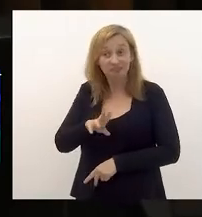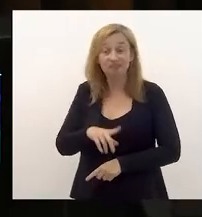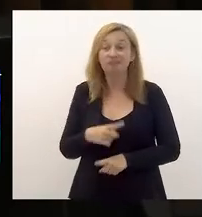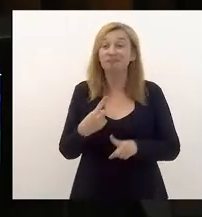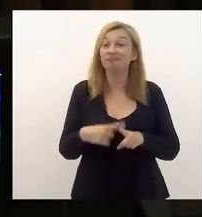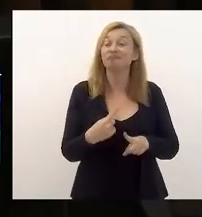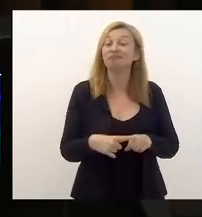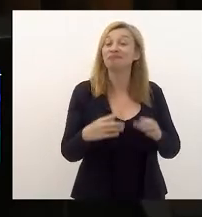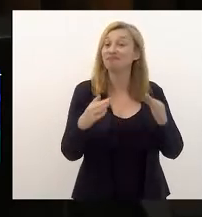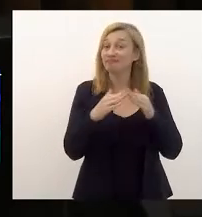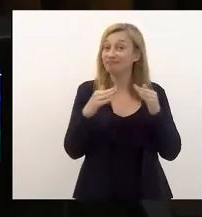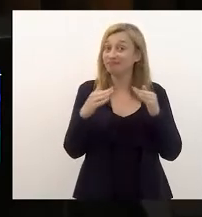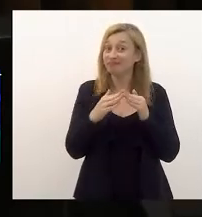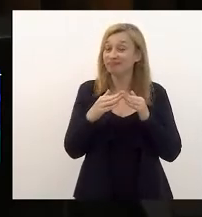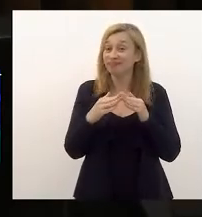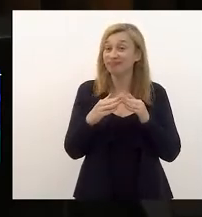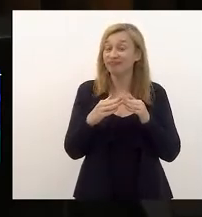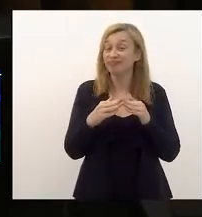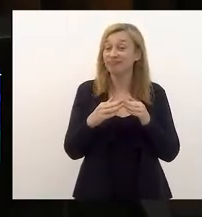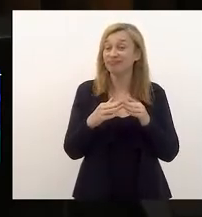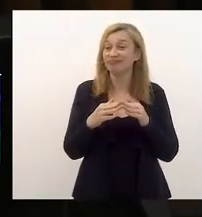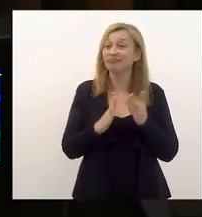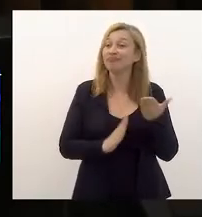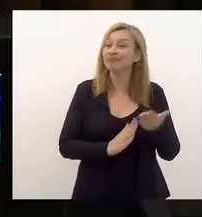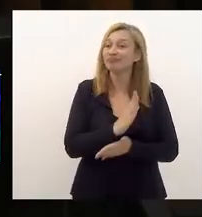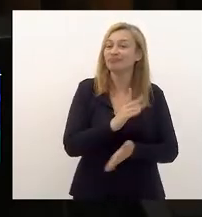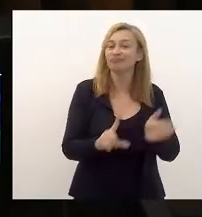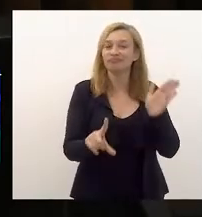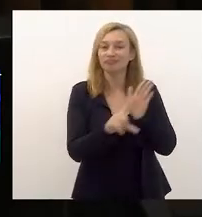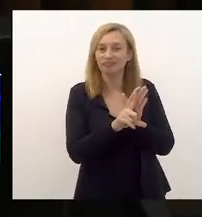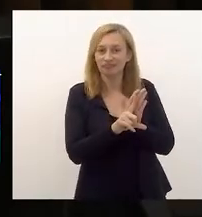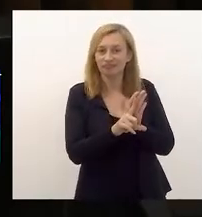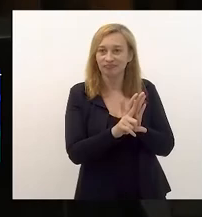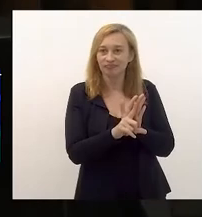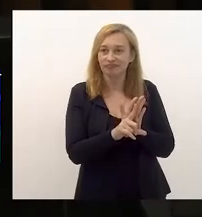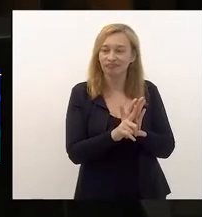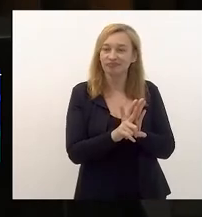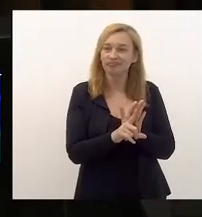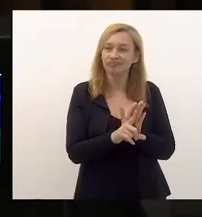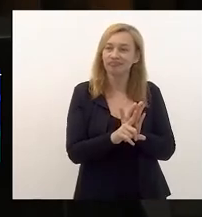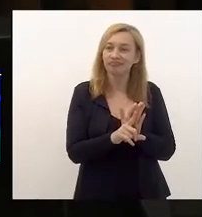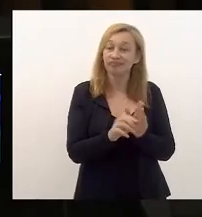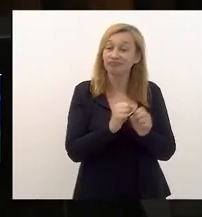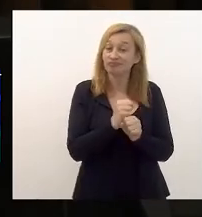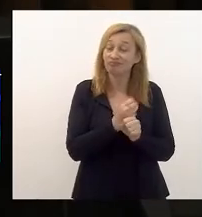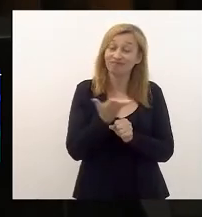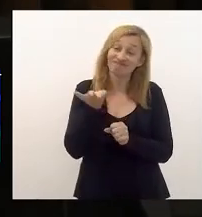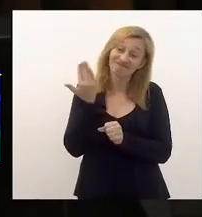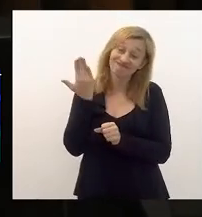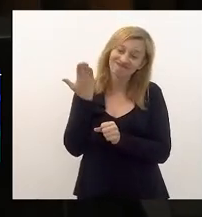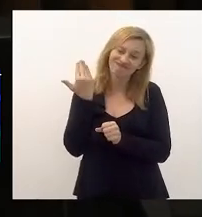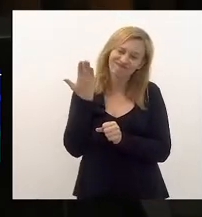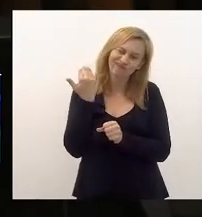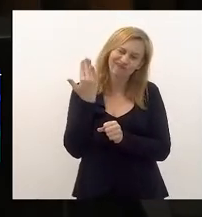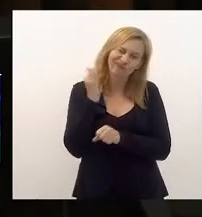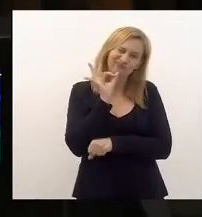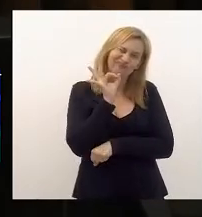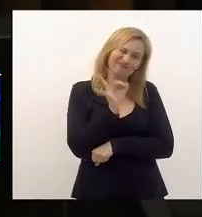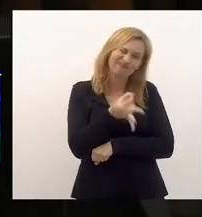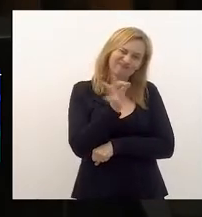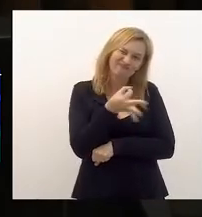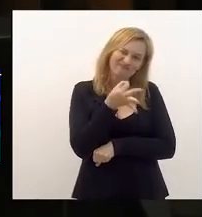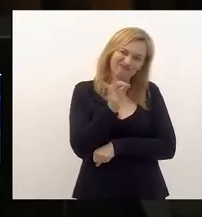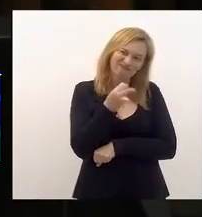porque essa Casa aprovou um projeto de lei no ano passado, exatamente